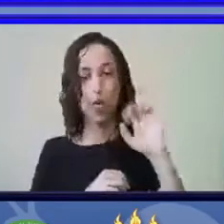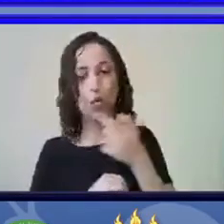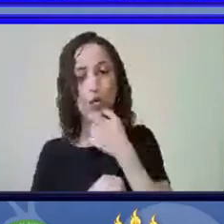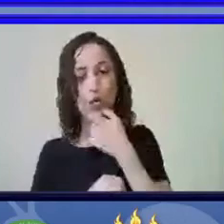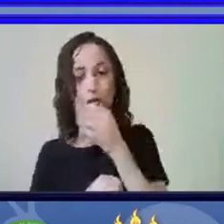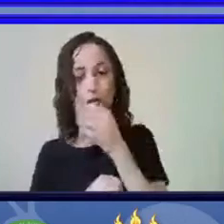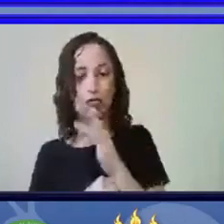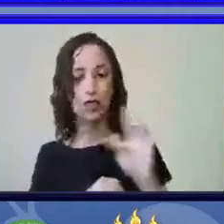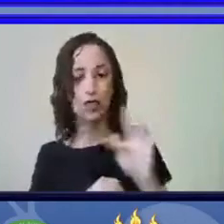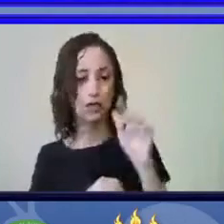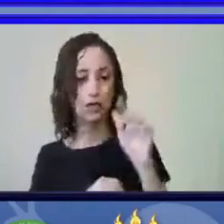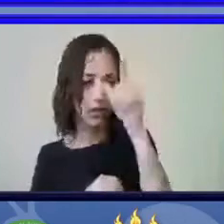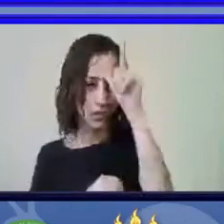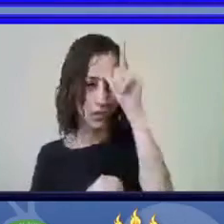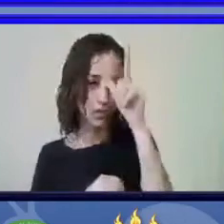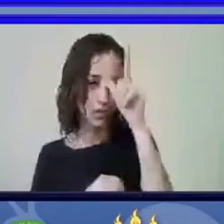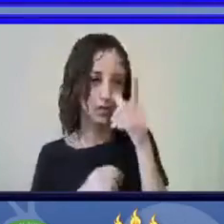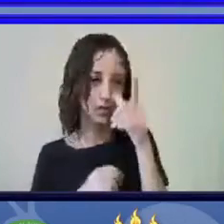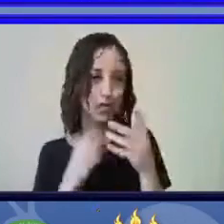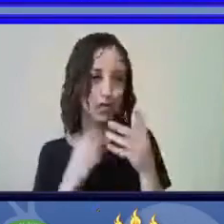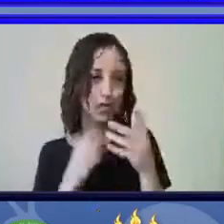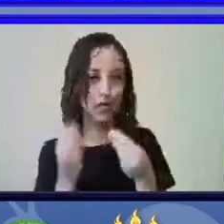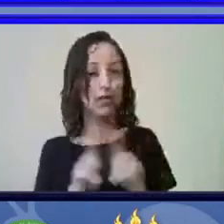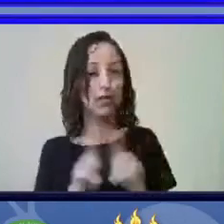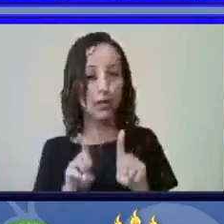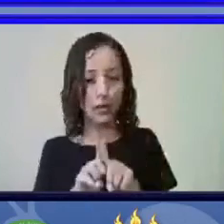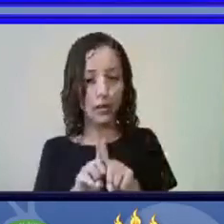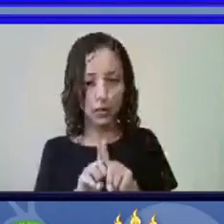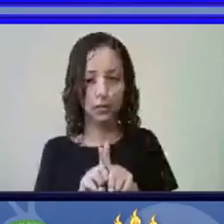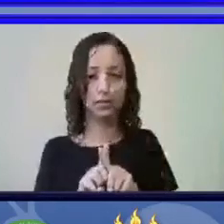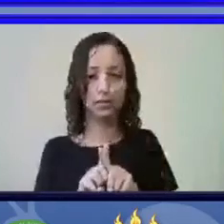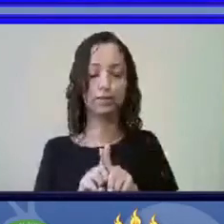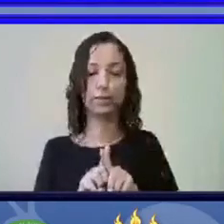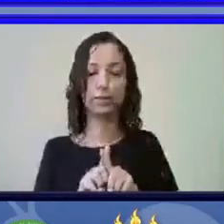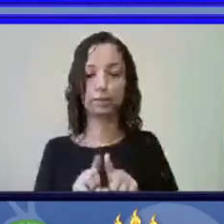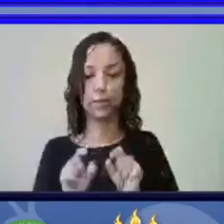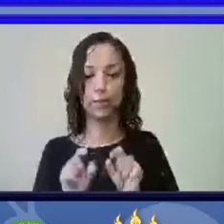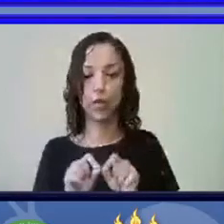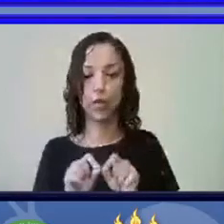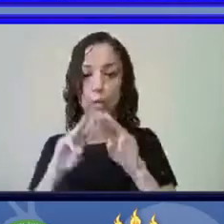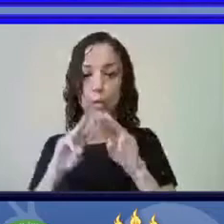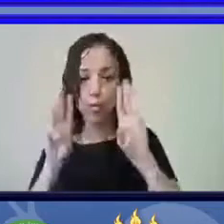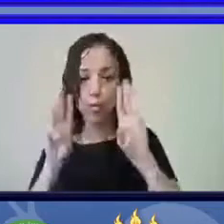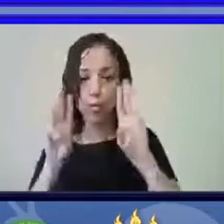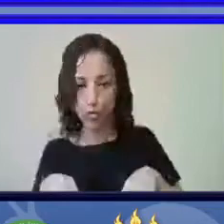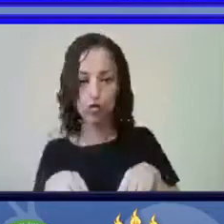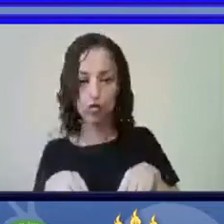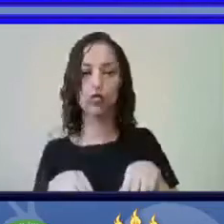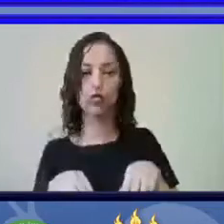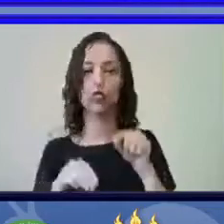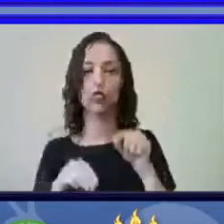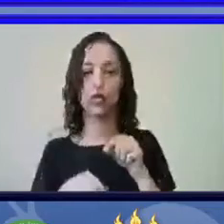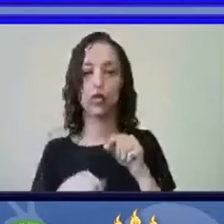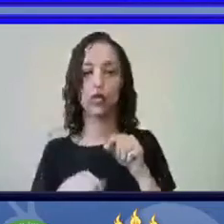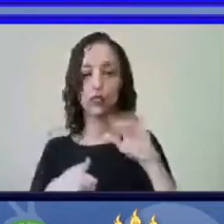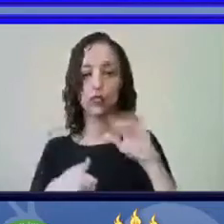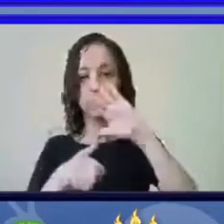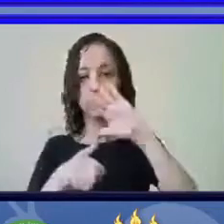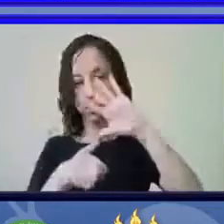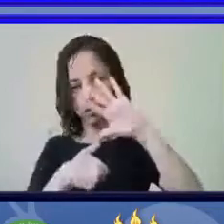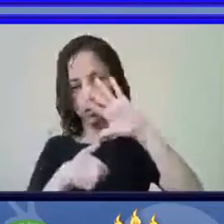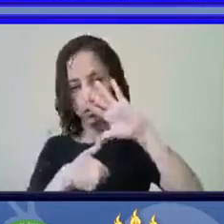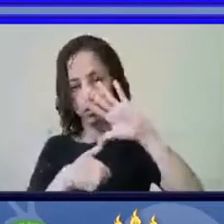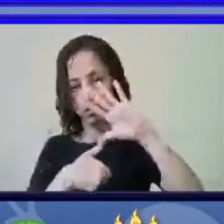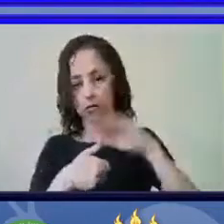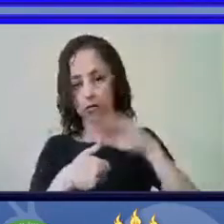França e Alemanha, e uma boa parte também em museus norte-americanos. Então,